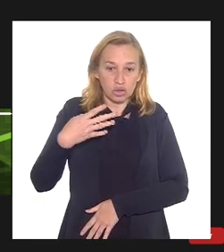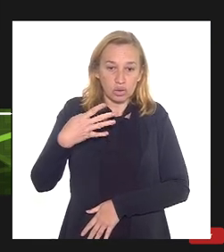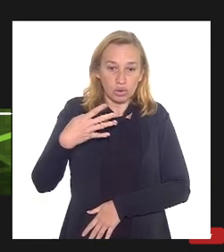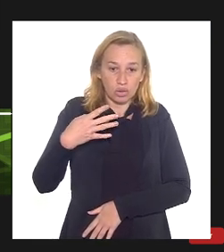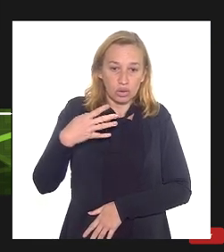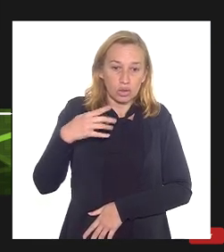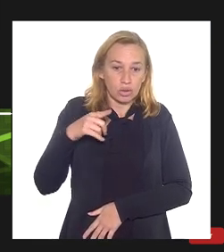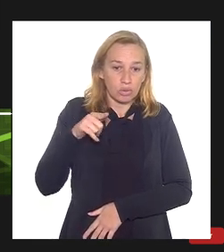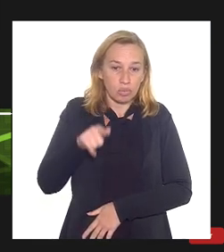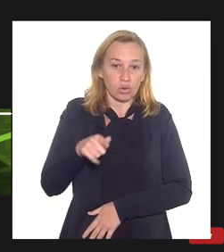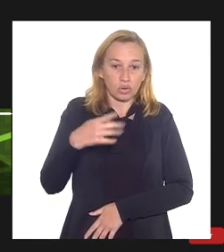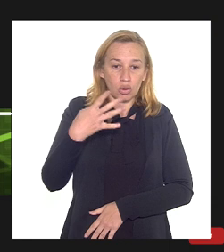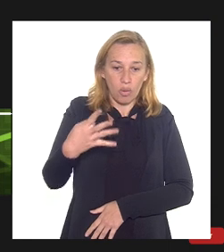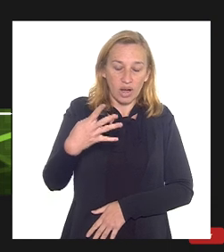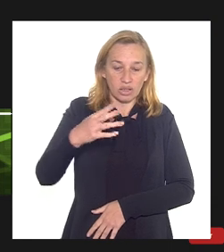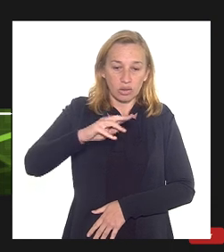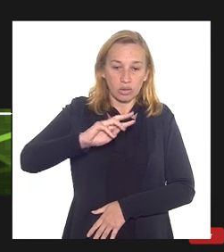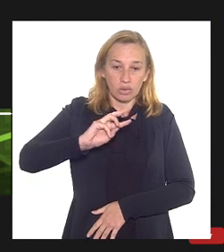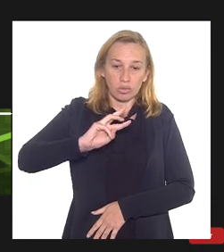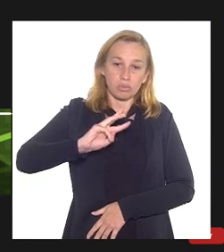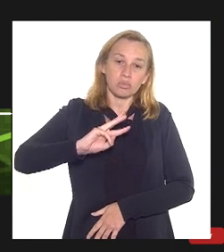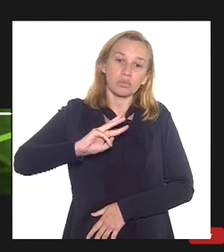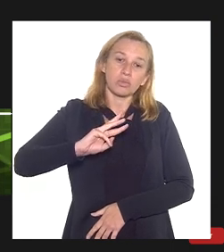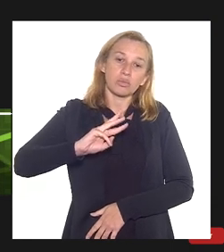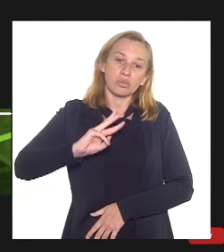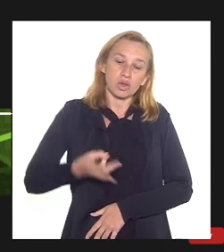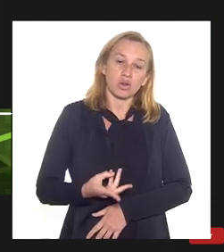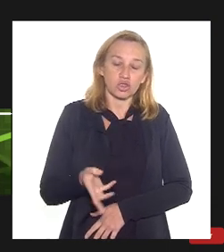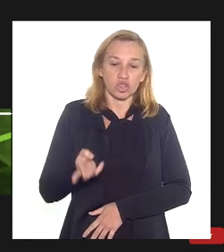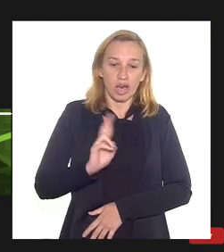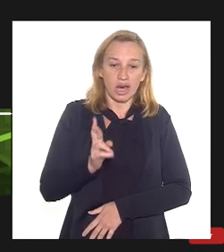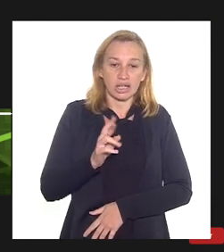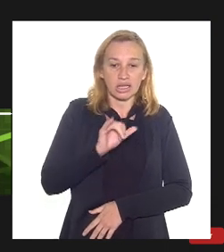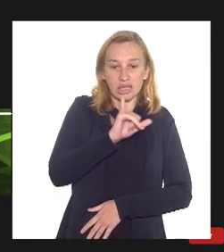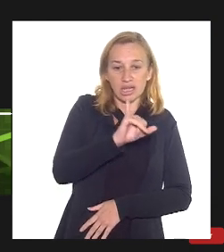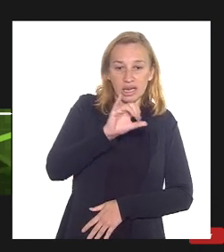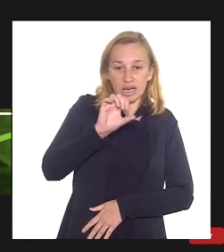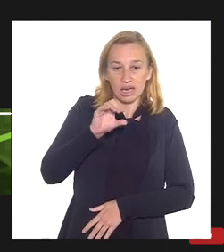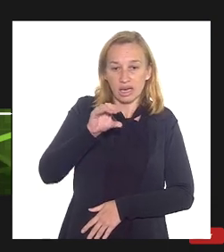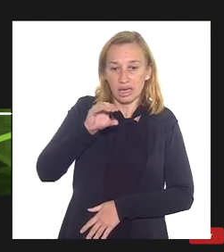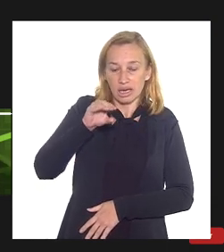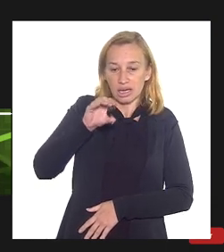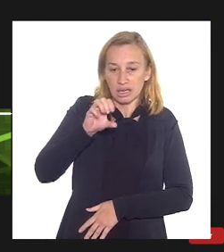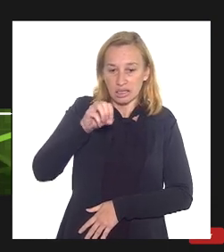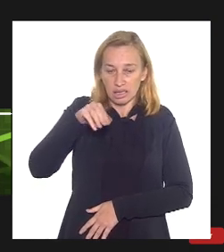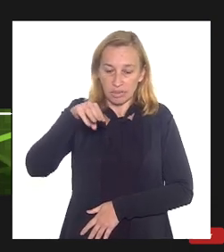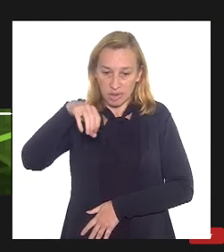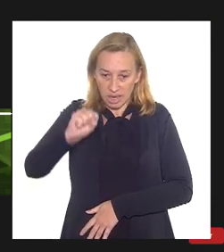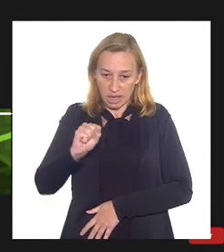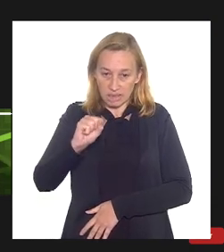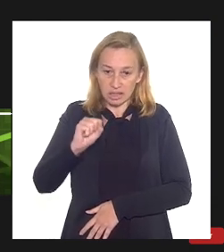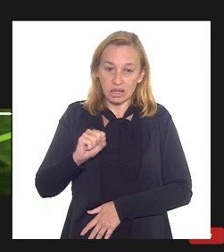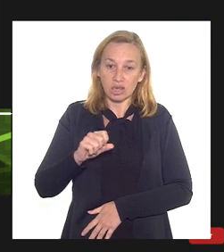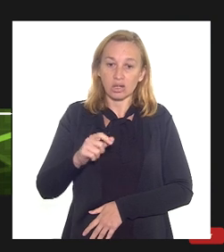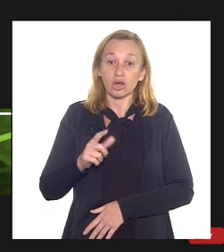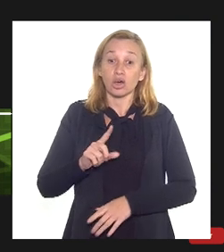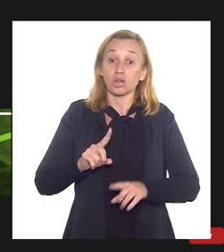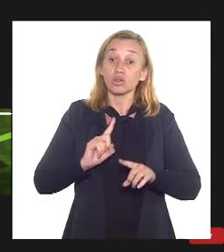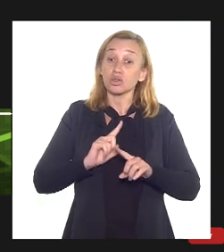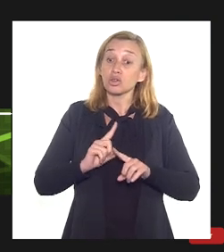esse ICMS nós deixamos de arrecadar